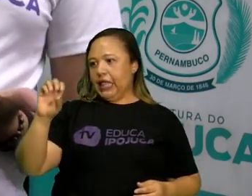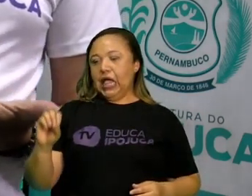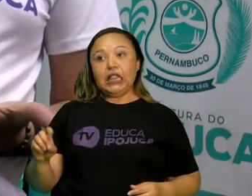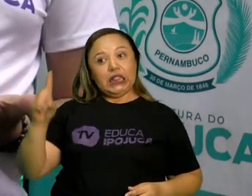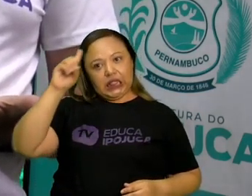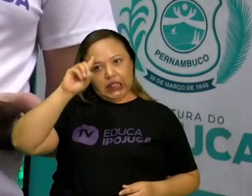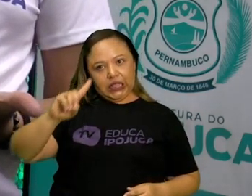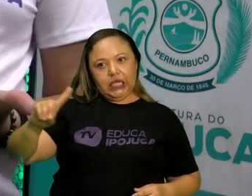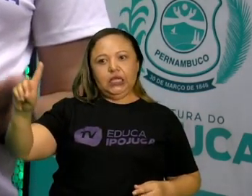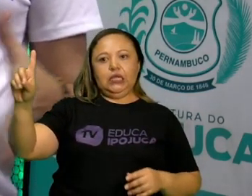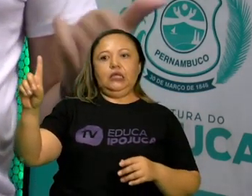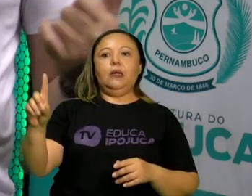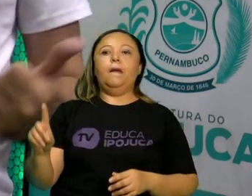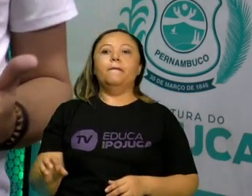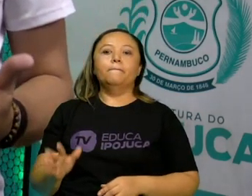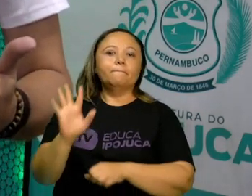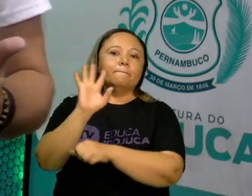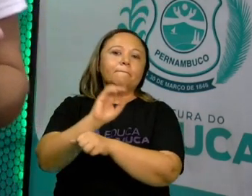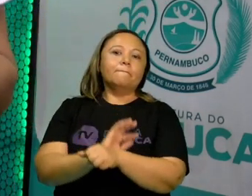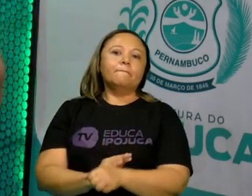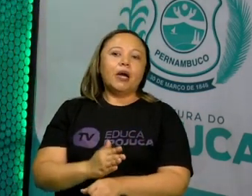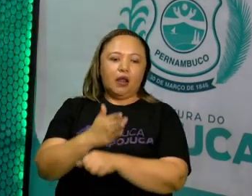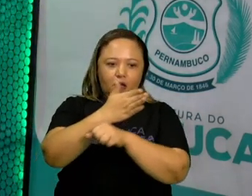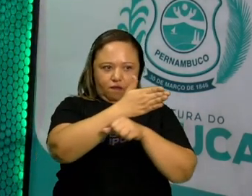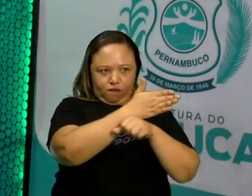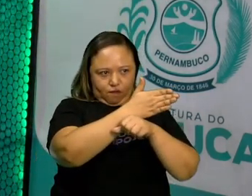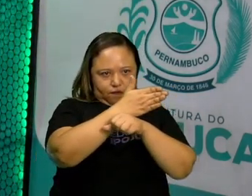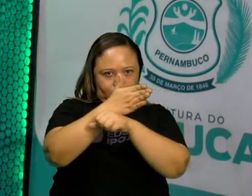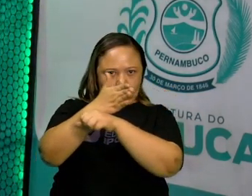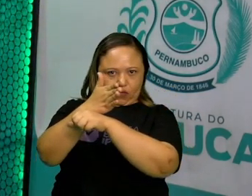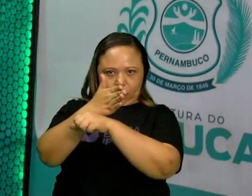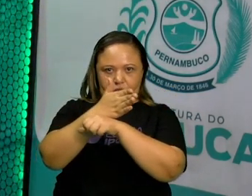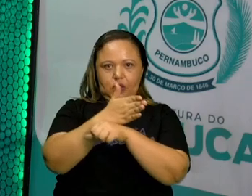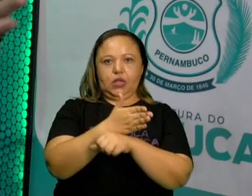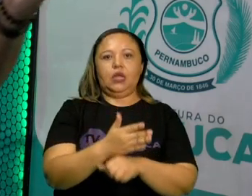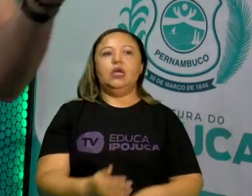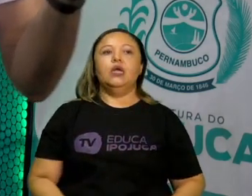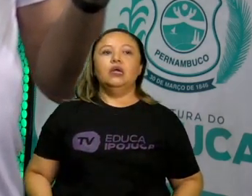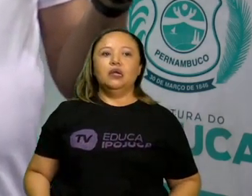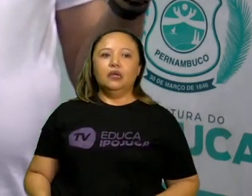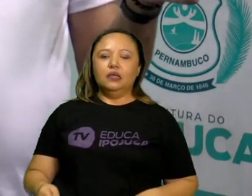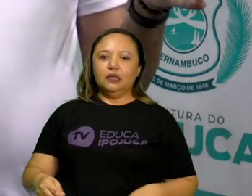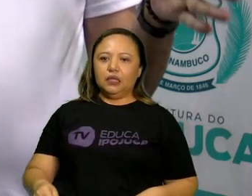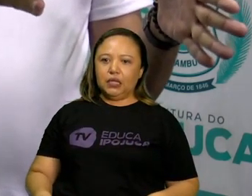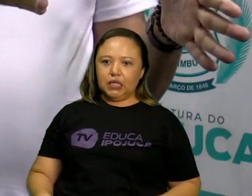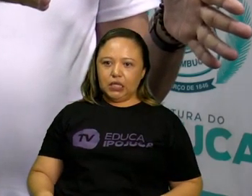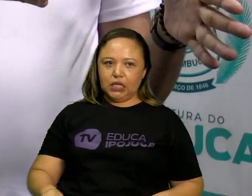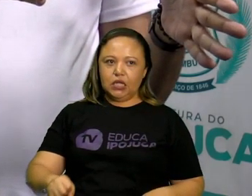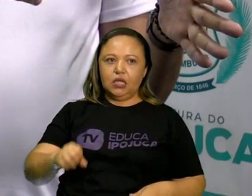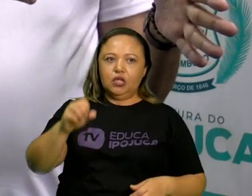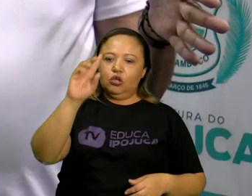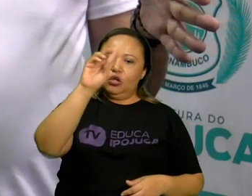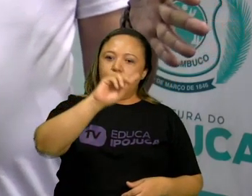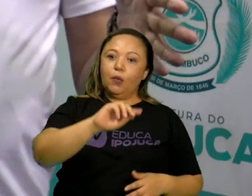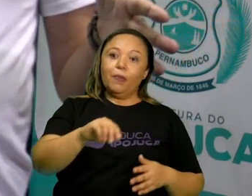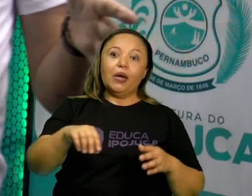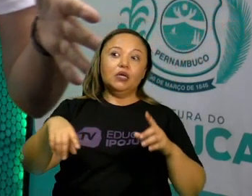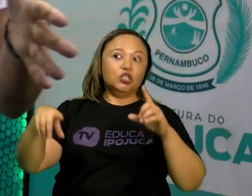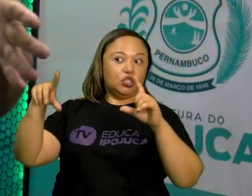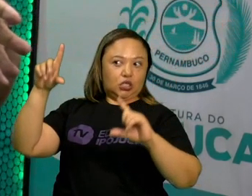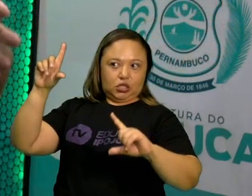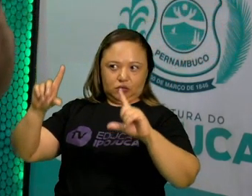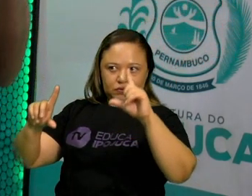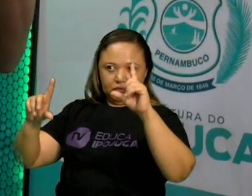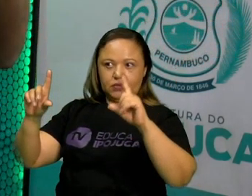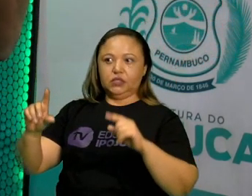dias filmando. Só que em cinema, em TV, em audiovisual, você trabalha 6 dias, folga